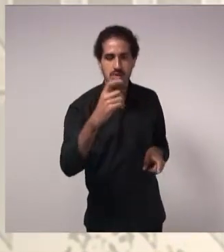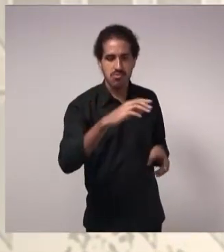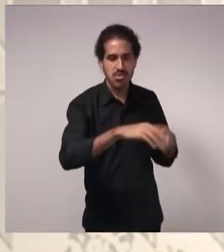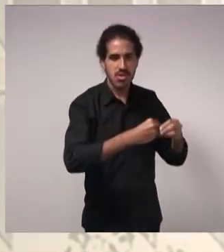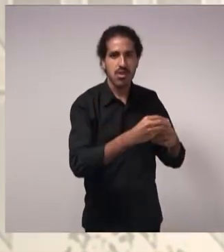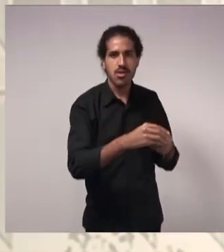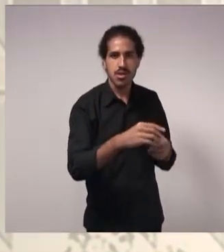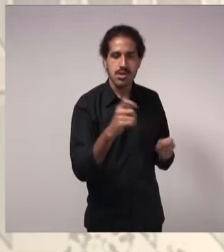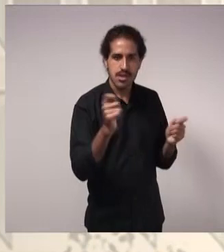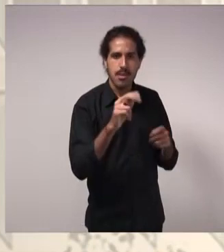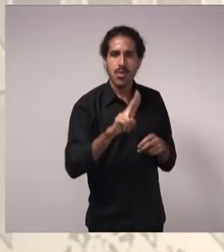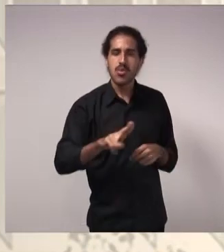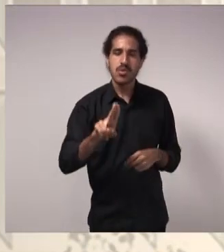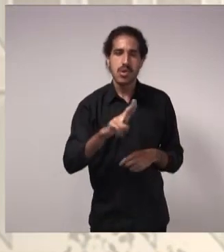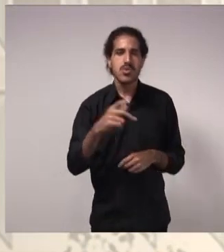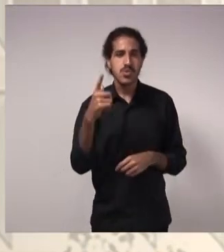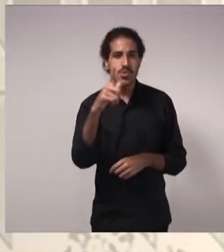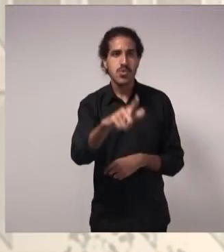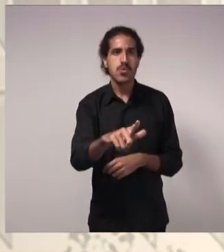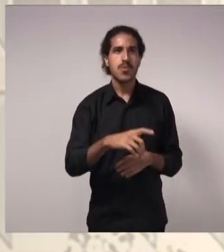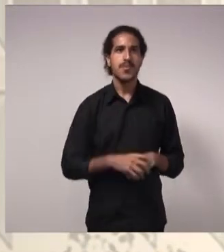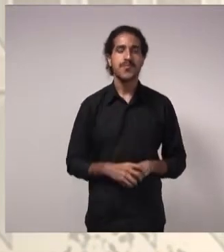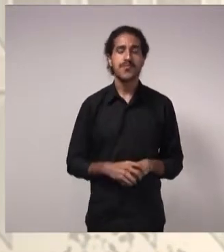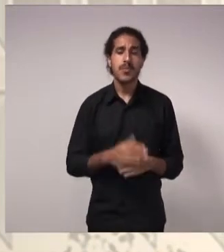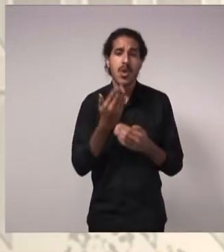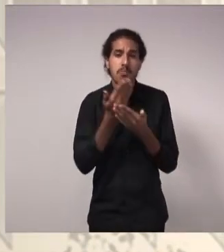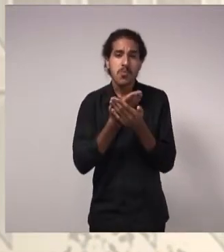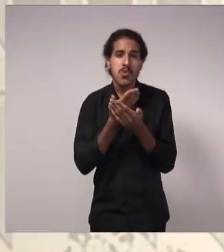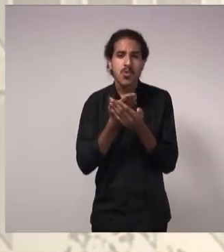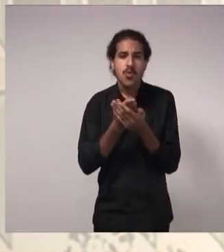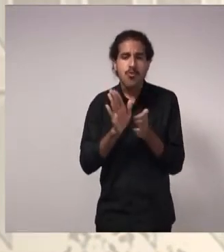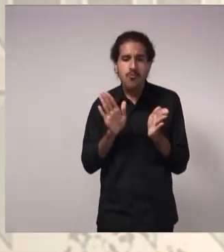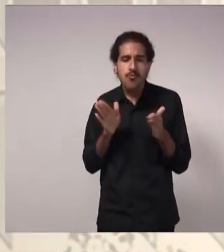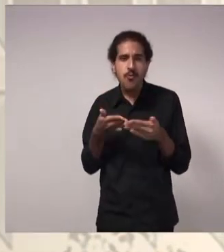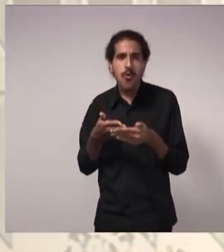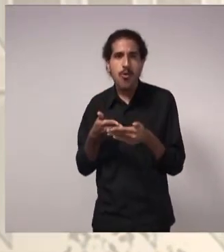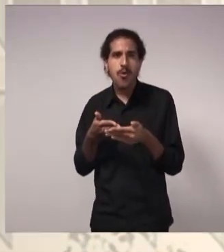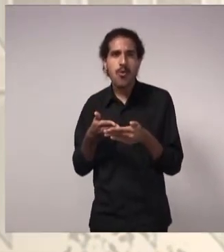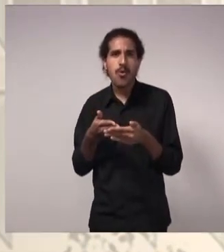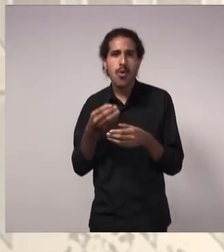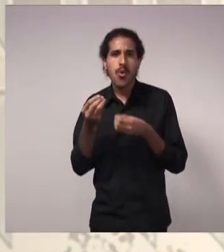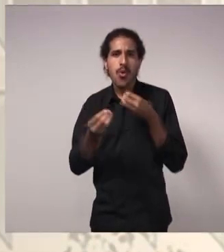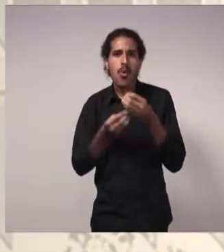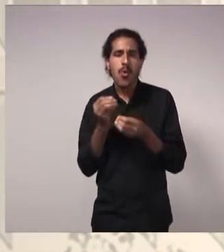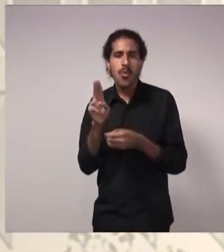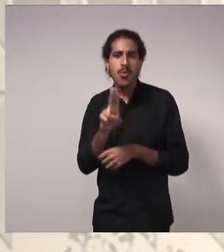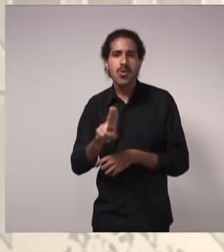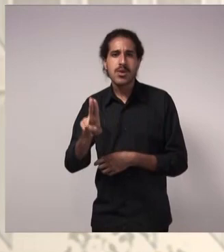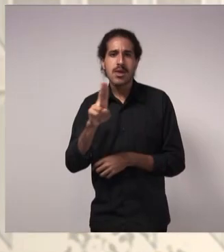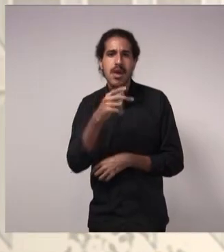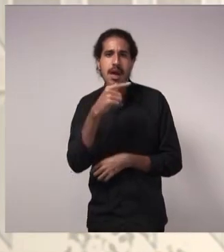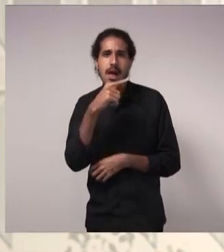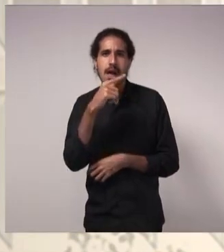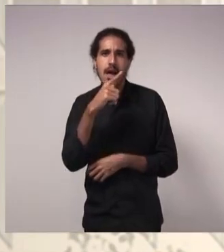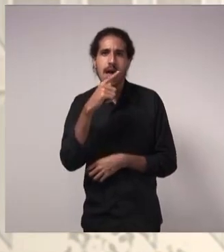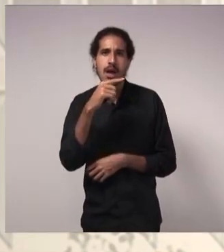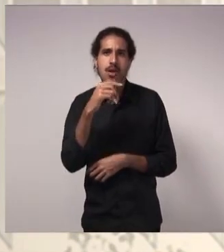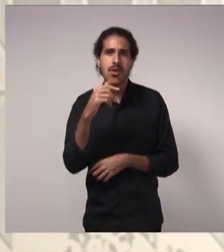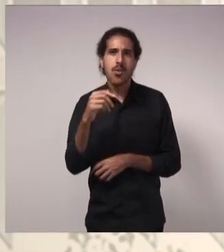Então, esse estudo que eu vou apresentar agora, focou justamente nesse lado de uso de fontes alternativas. Mais